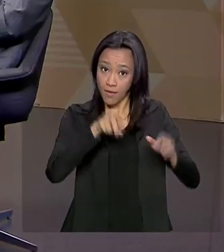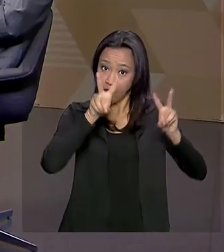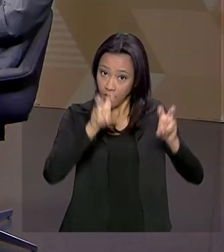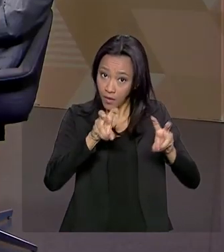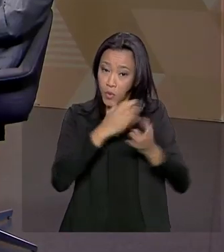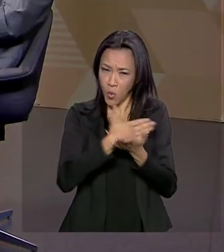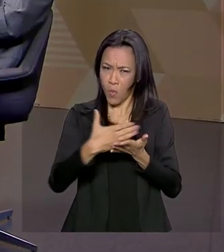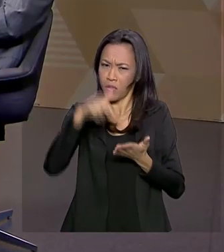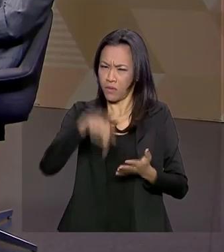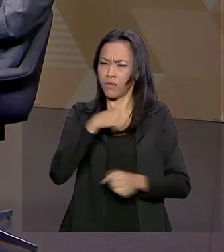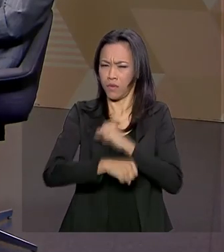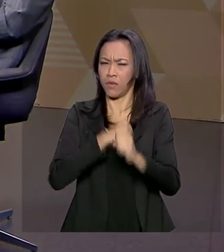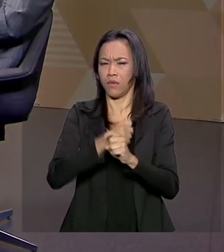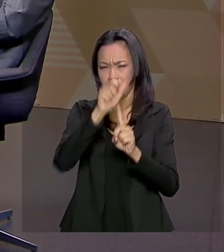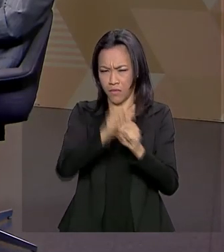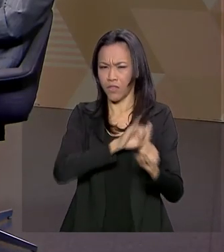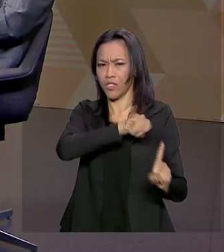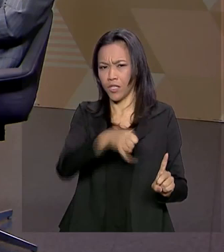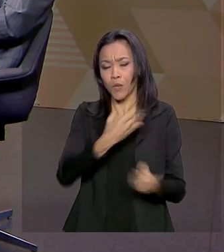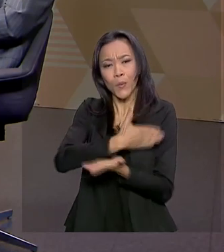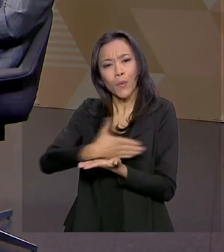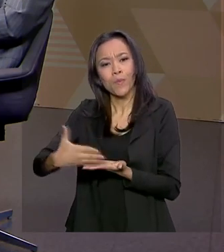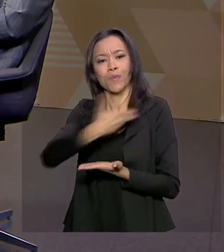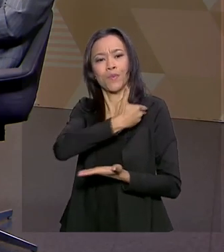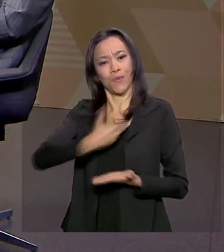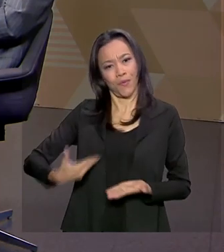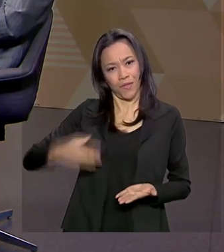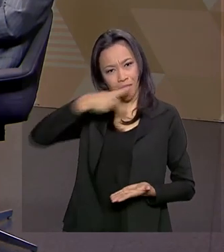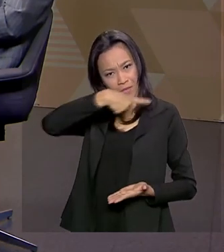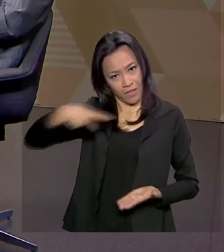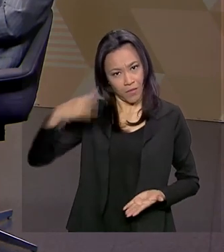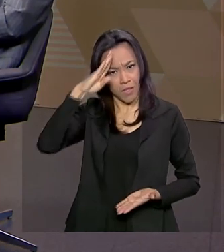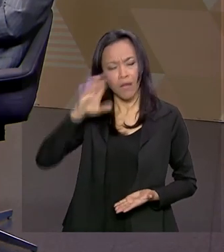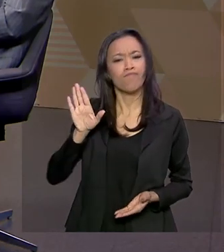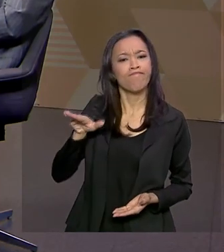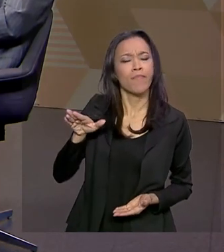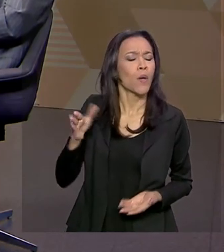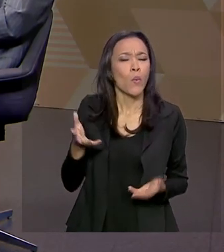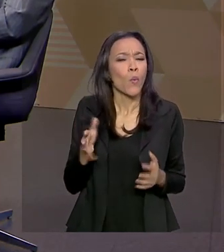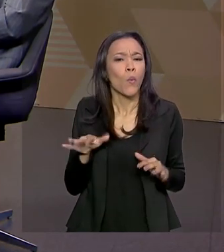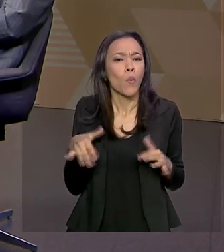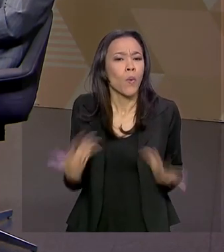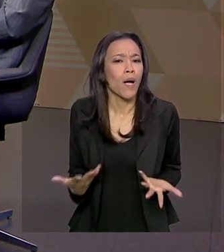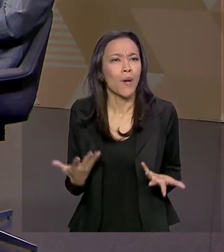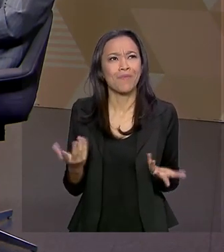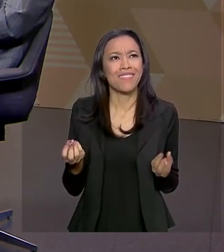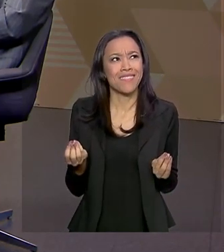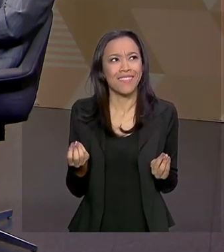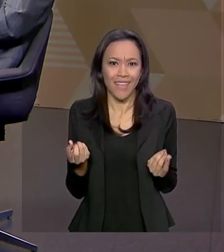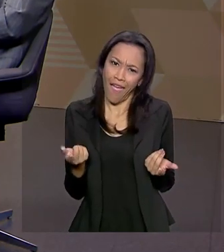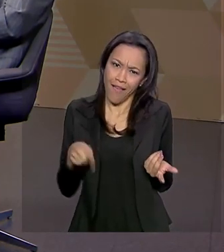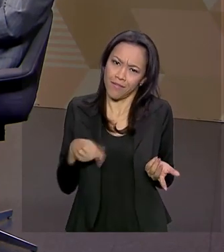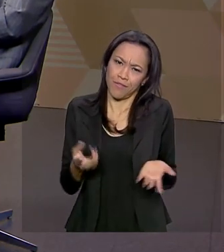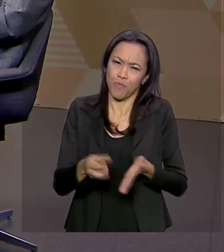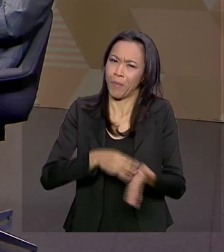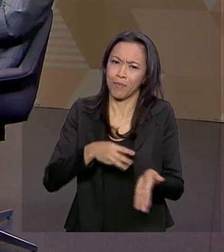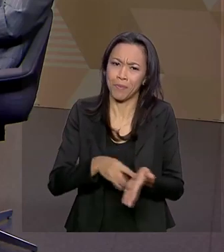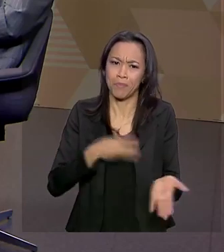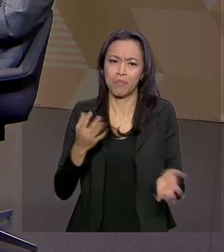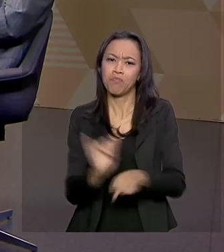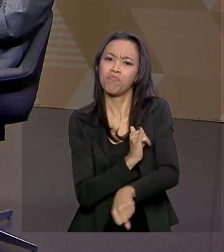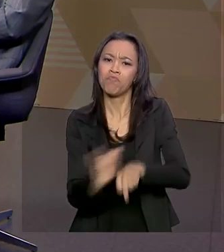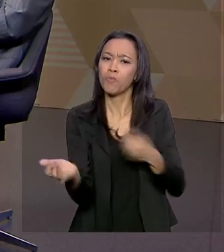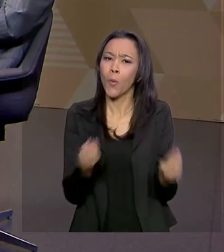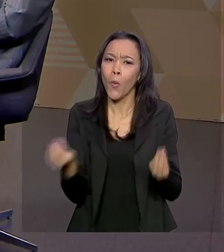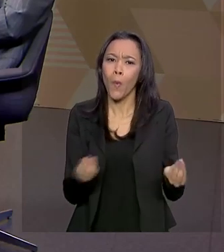em janeiro, no começo do governo do presidente Jair Bolsonaro. Qual que é a fórmula, se a gente pode dizer assim, para que as crianças,